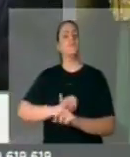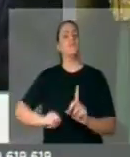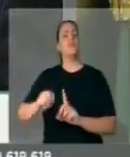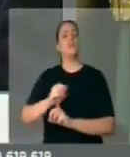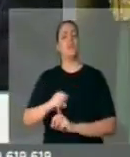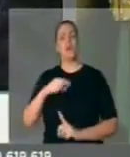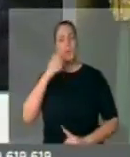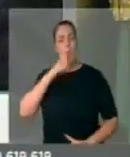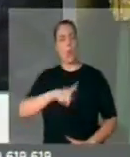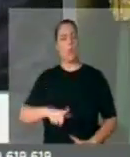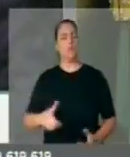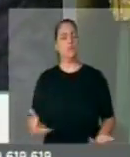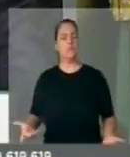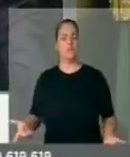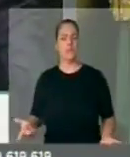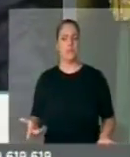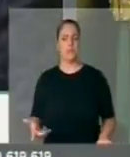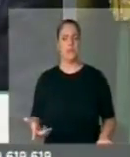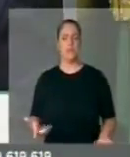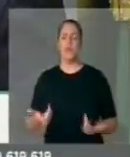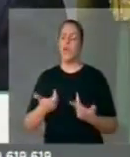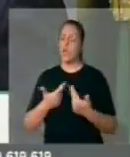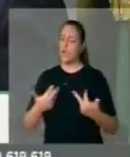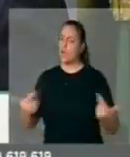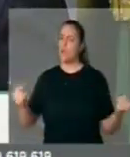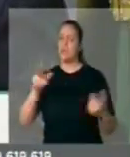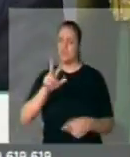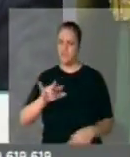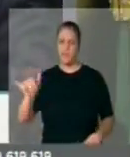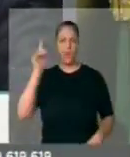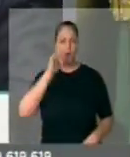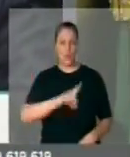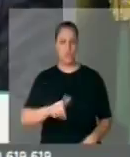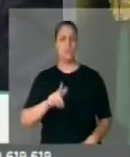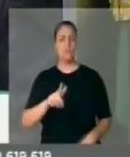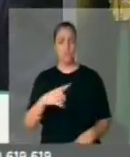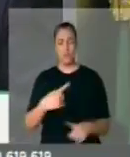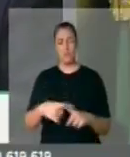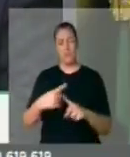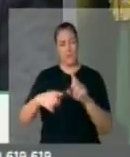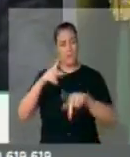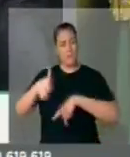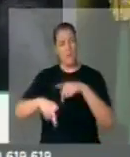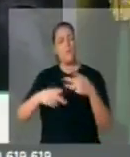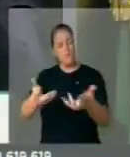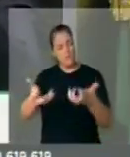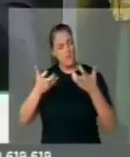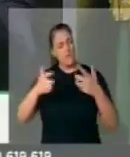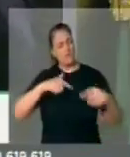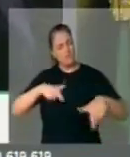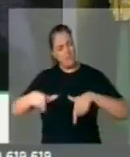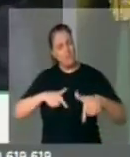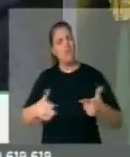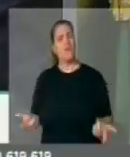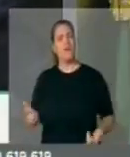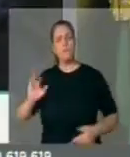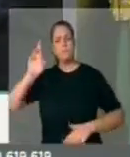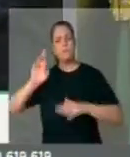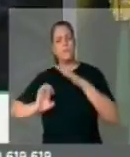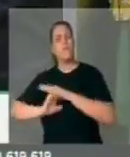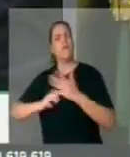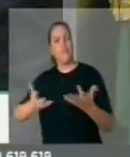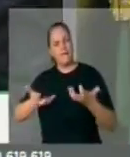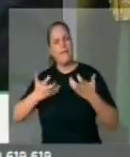que as coisas aconteçam. E as coisas irão acontecer, porque o povo quer que trabalhar, os nossos empreendedores querem